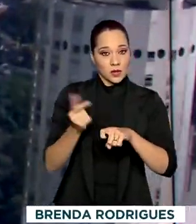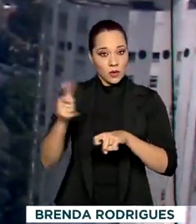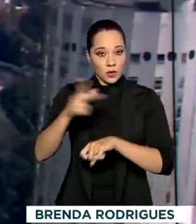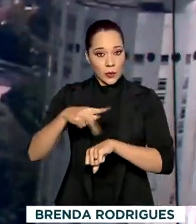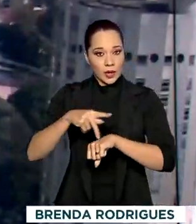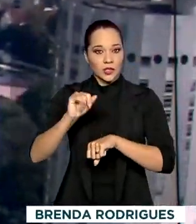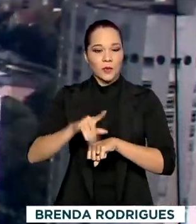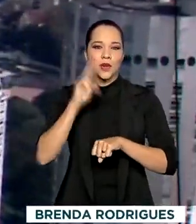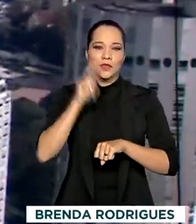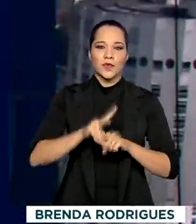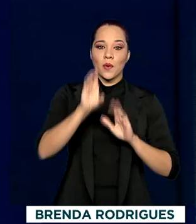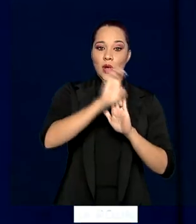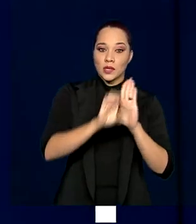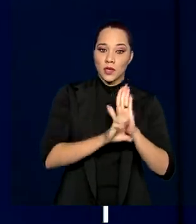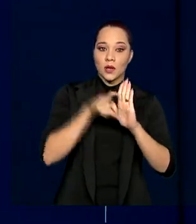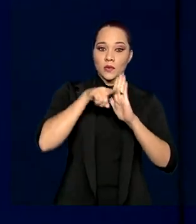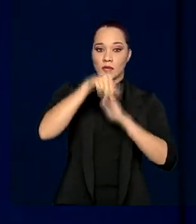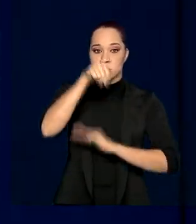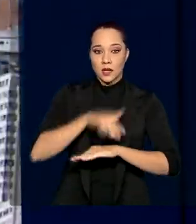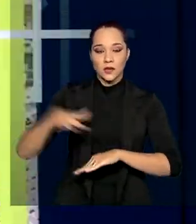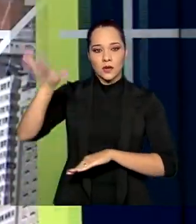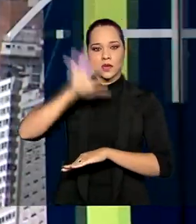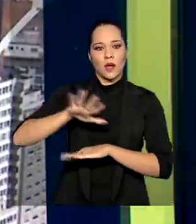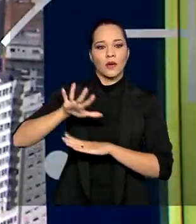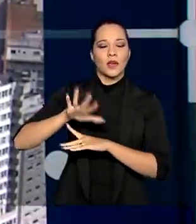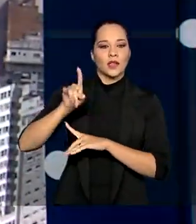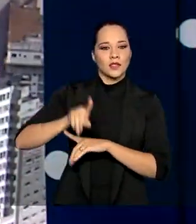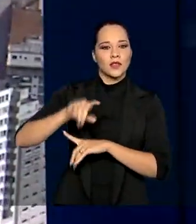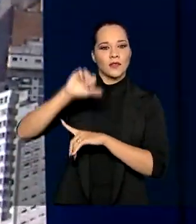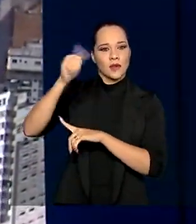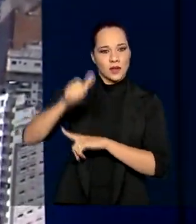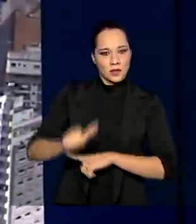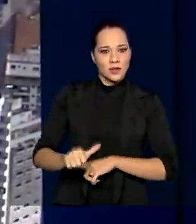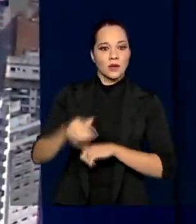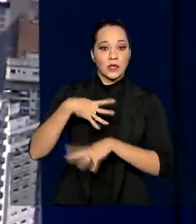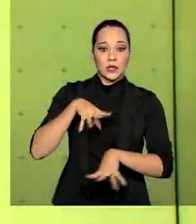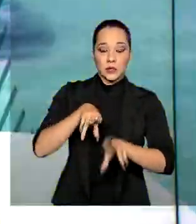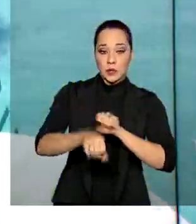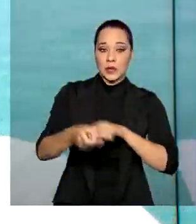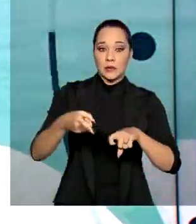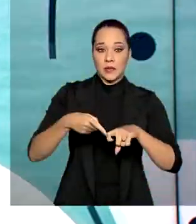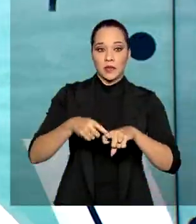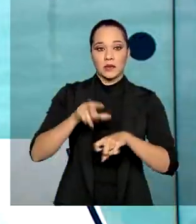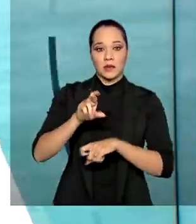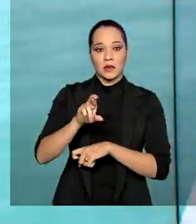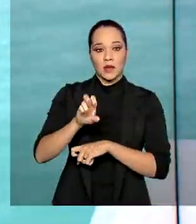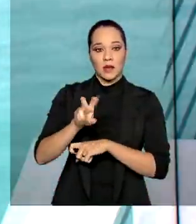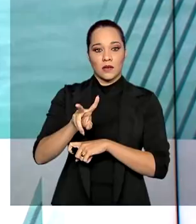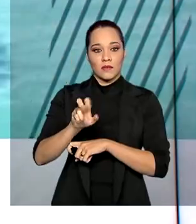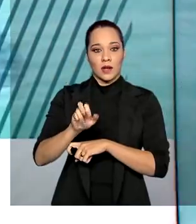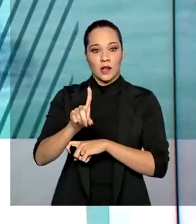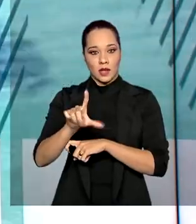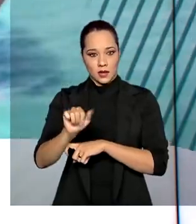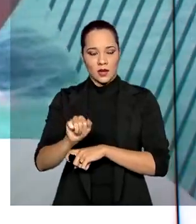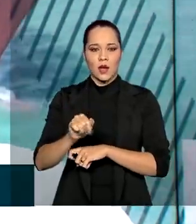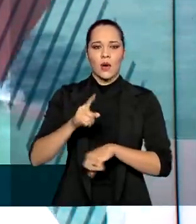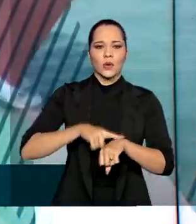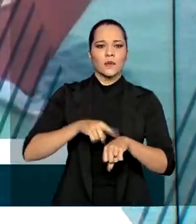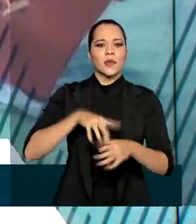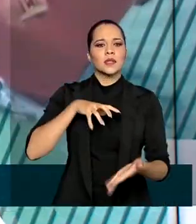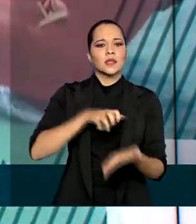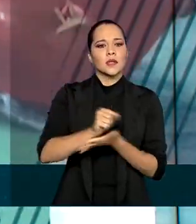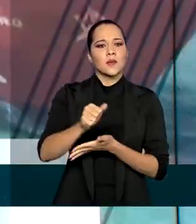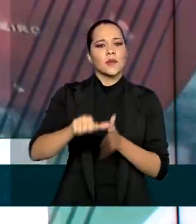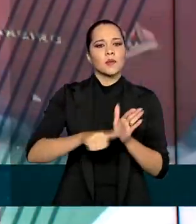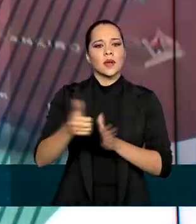conferir o edital do Exame Nacional de Revalidação de Diplomas Médicos, o Revalida. O prazo para inscrição na primeira